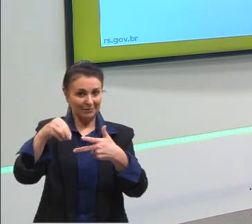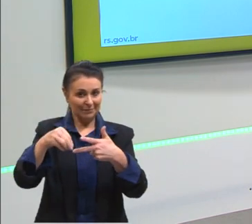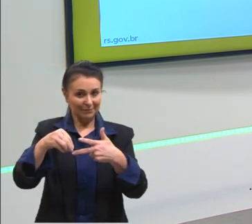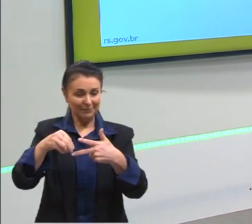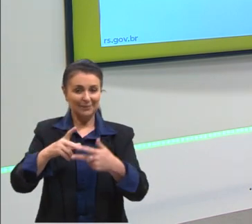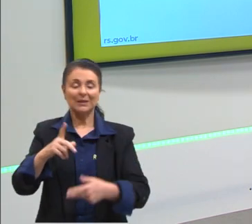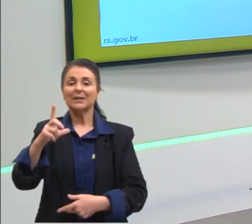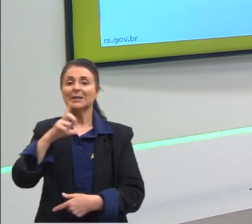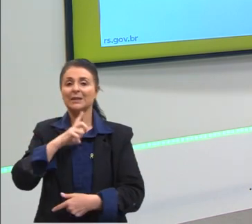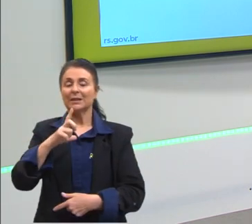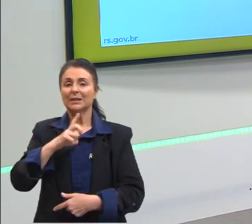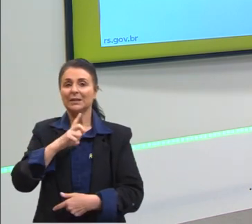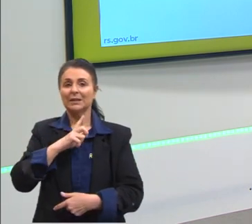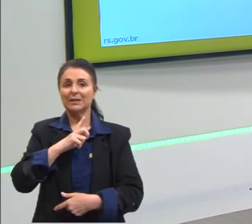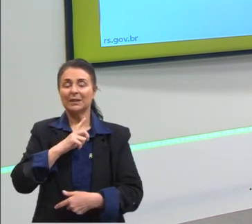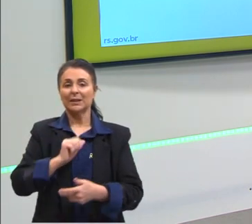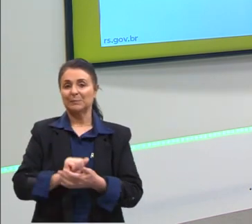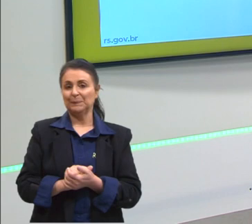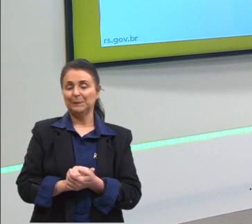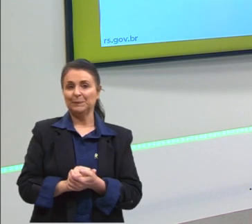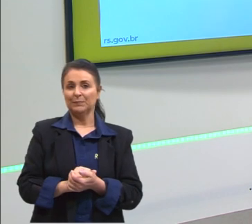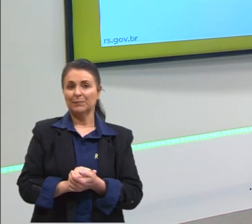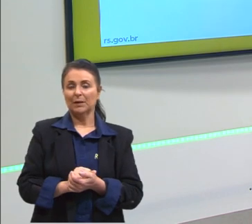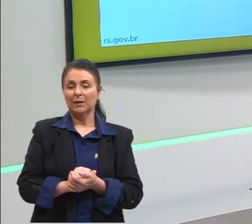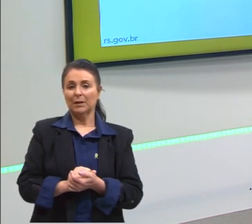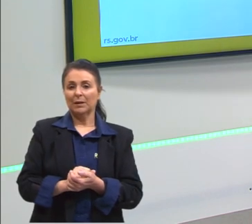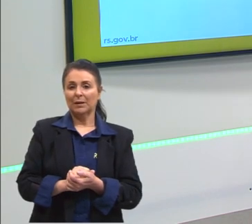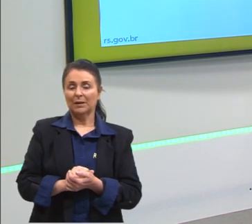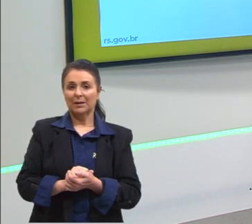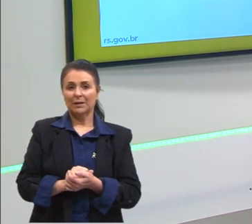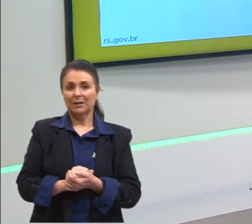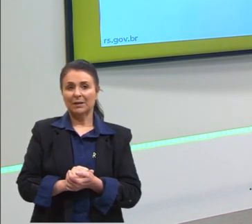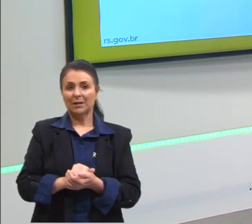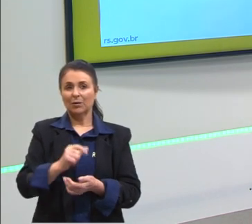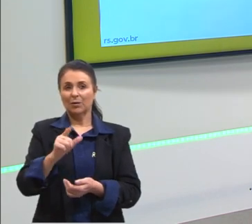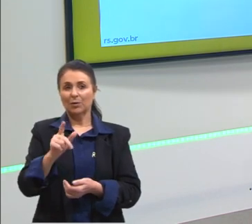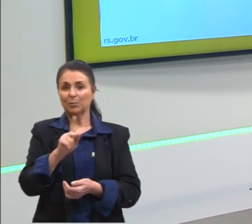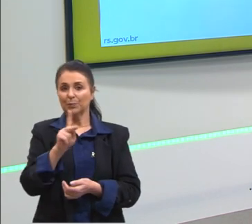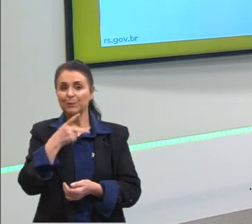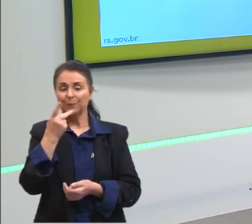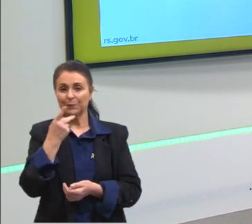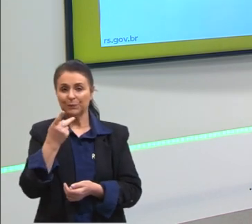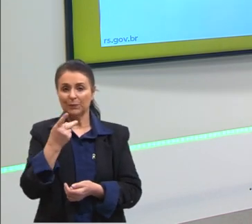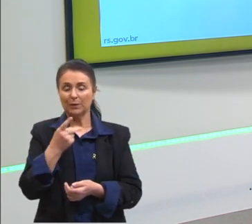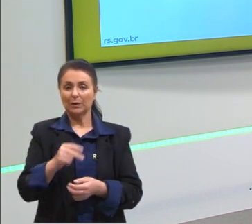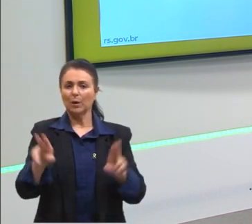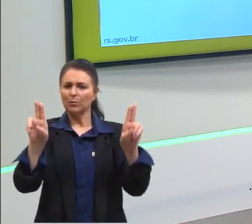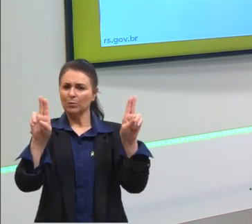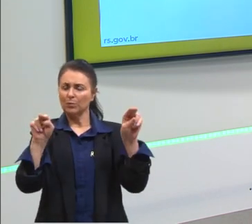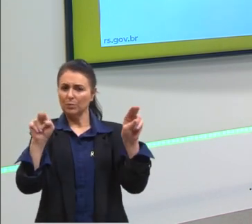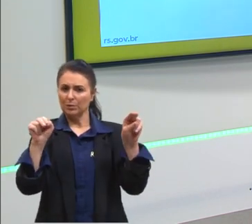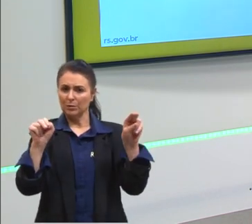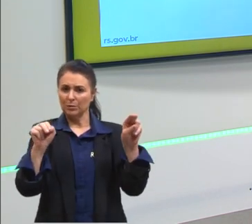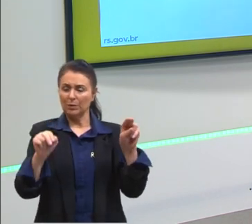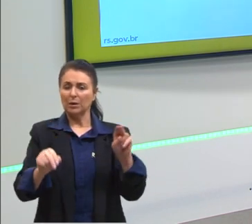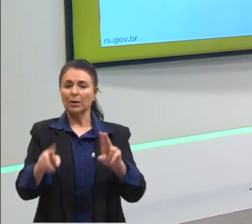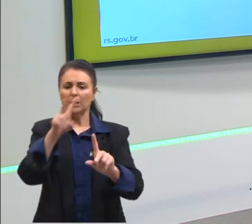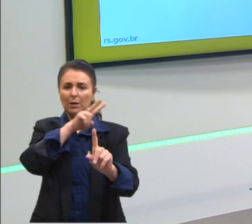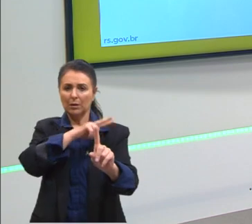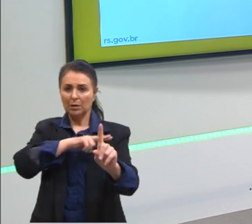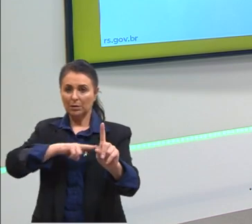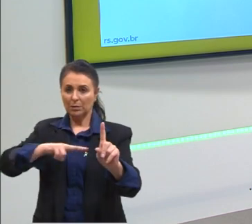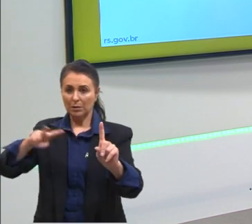Nós temos, pessoal, enquanto... Tem aqui uma citação. Enquanto a concepção arquitetônica